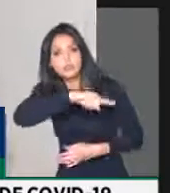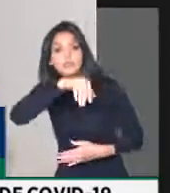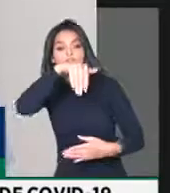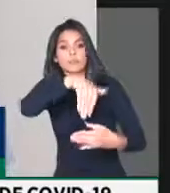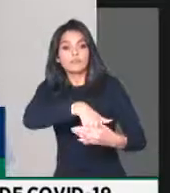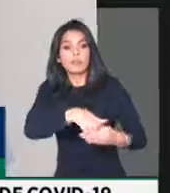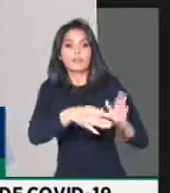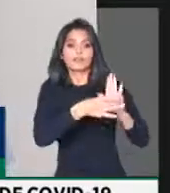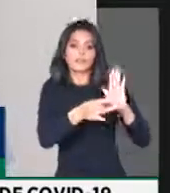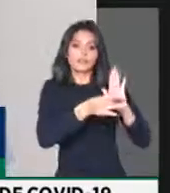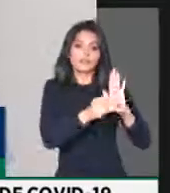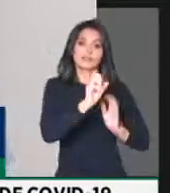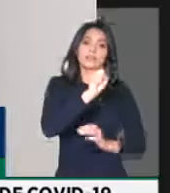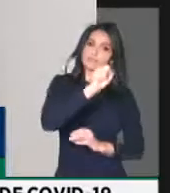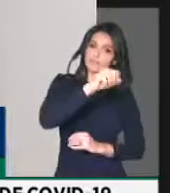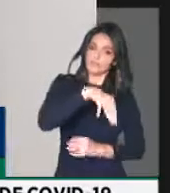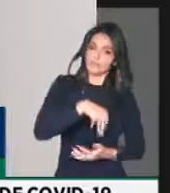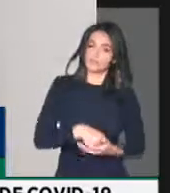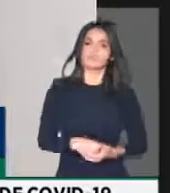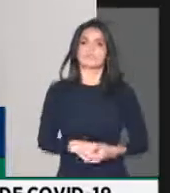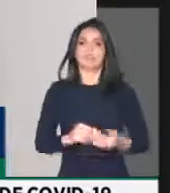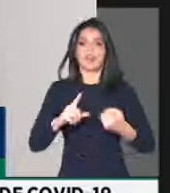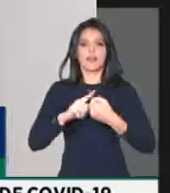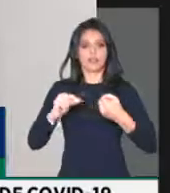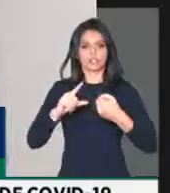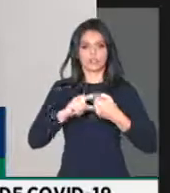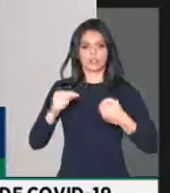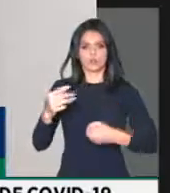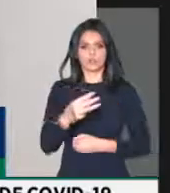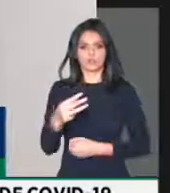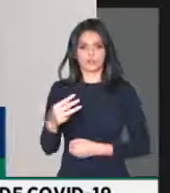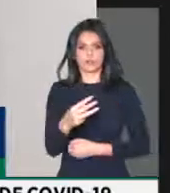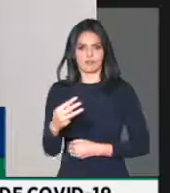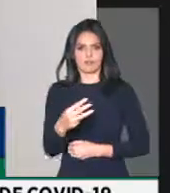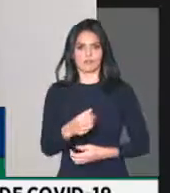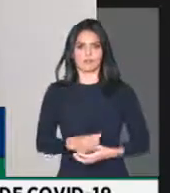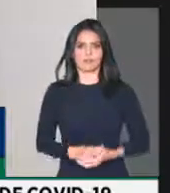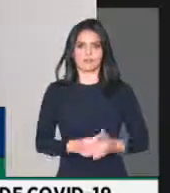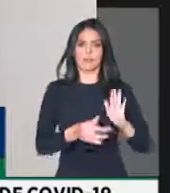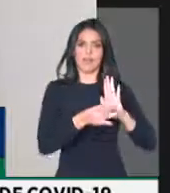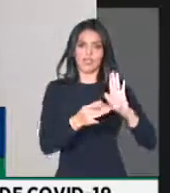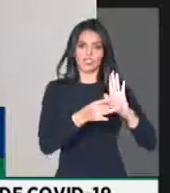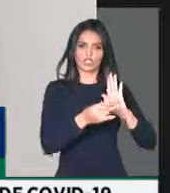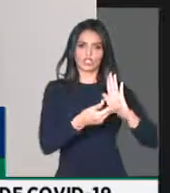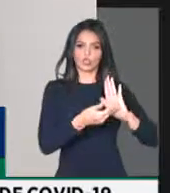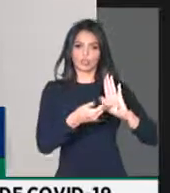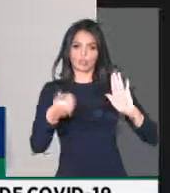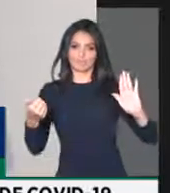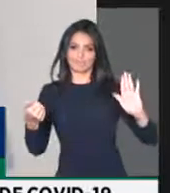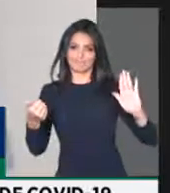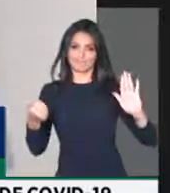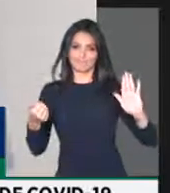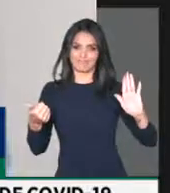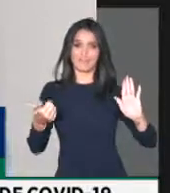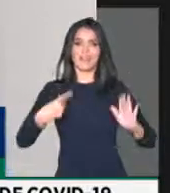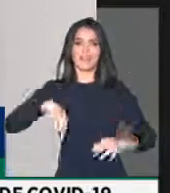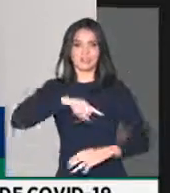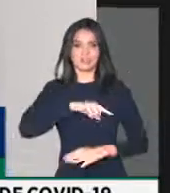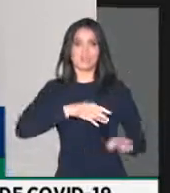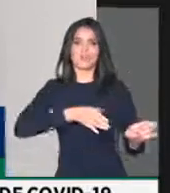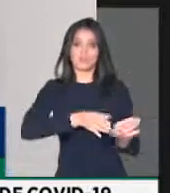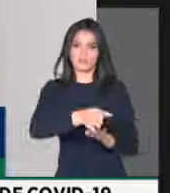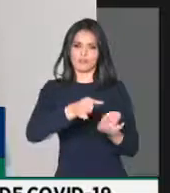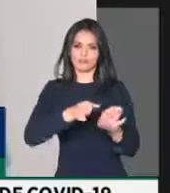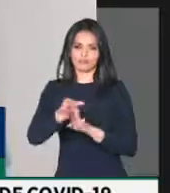destaque do PSD no artigo 33, que é um destaque supressivo. Nós já orientamos